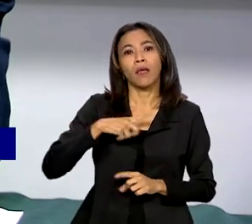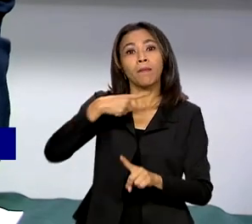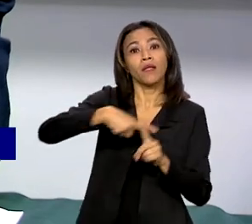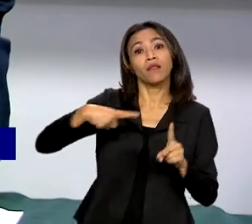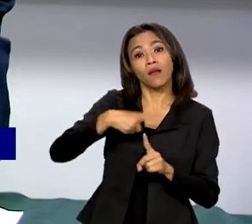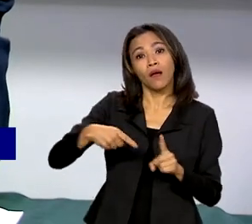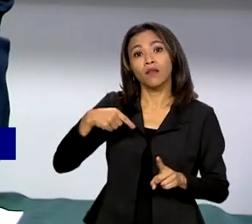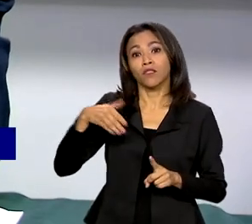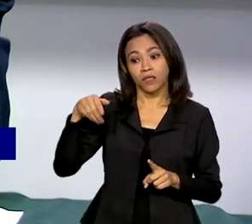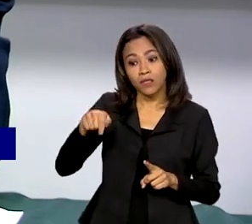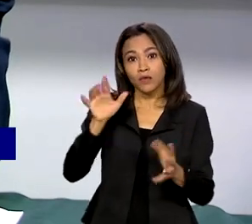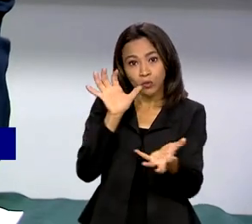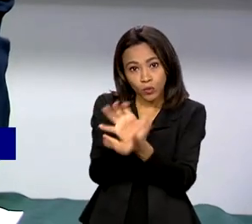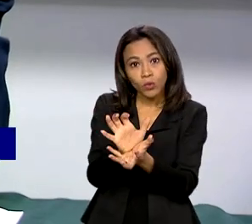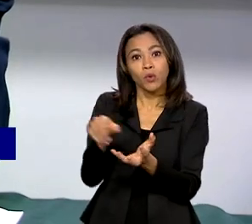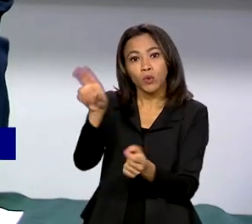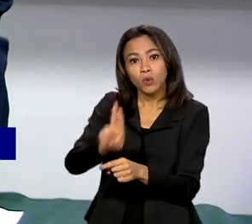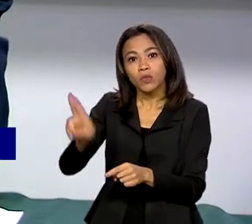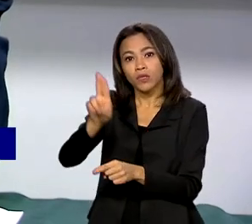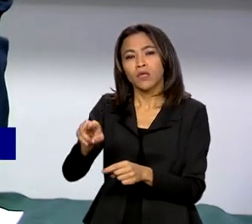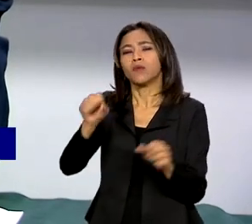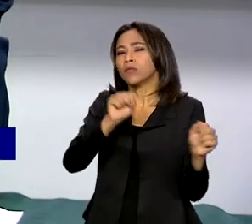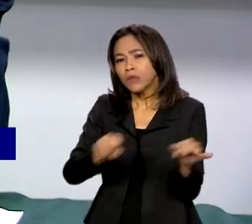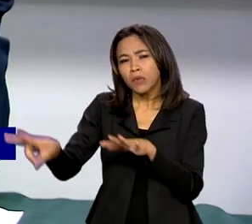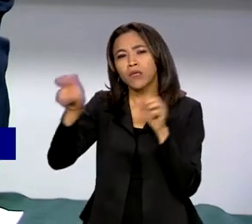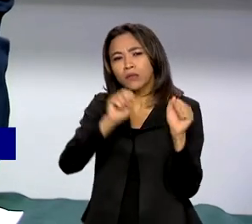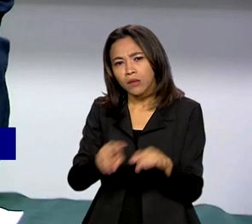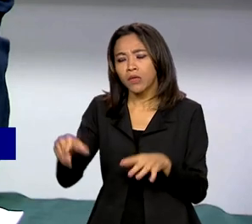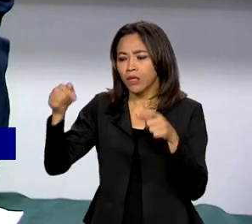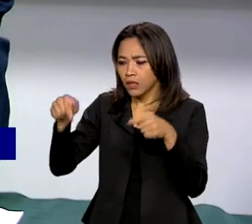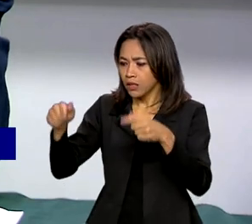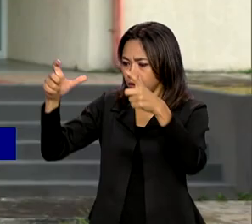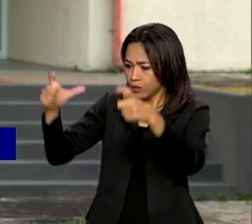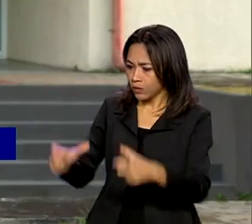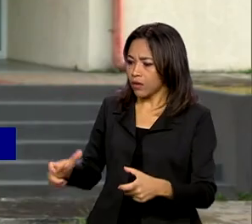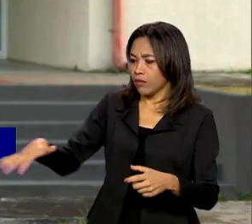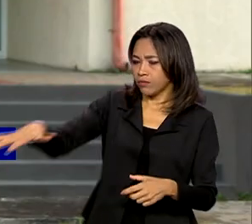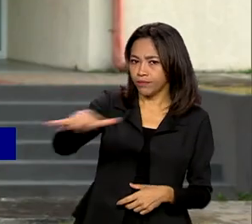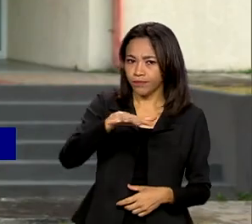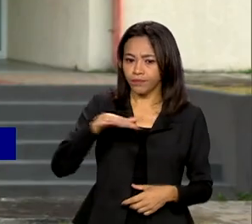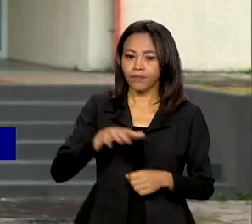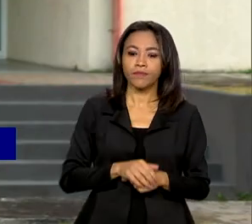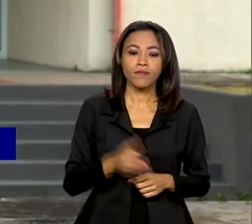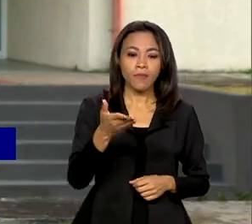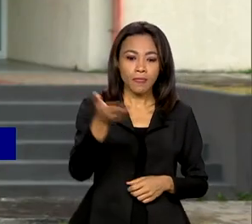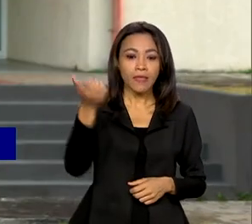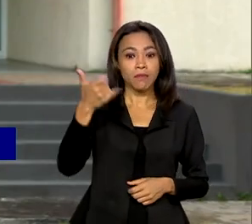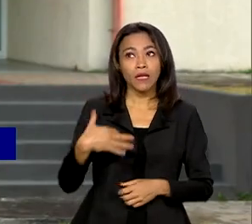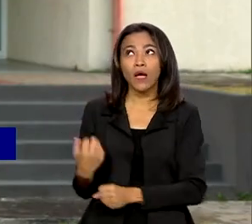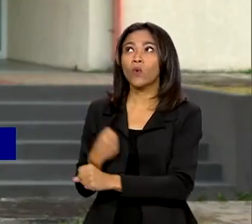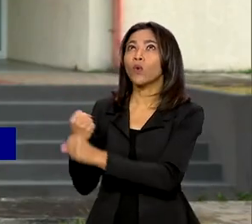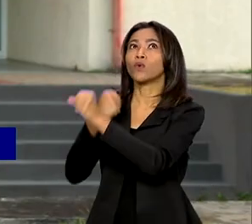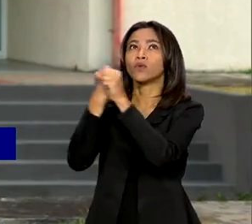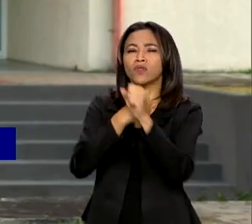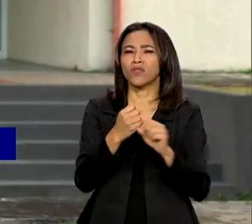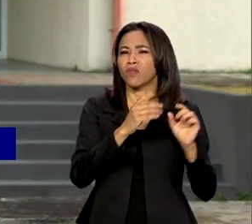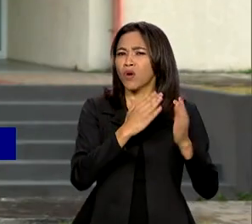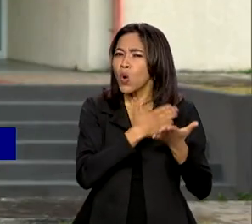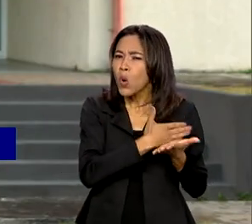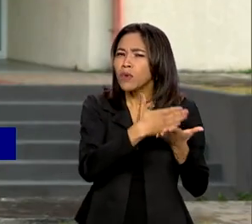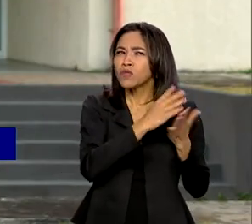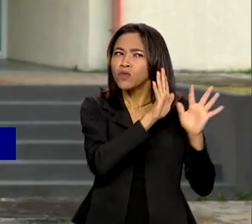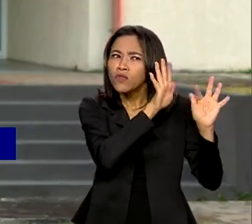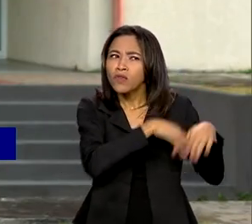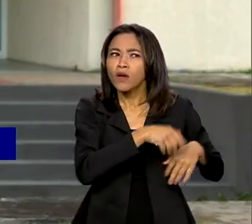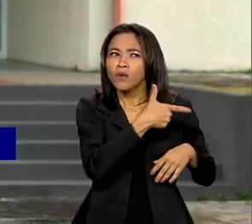uso quase que semanal dessa infraestrutura. A construção do prédio começou no final de 2015